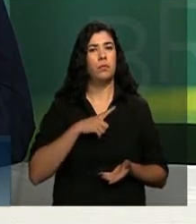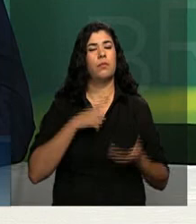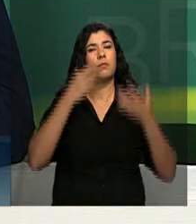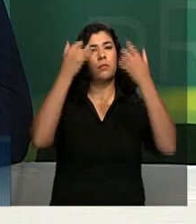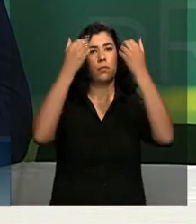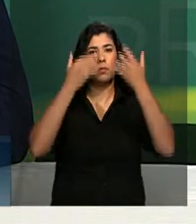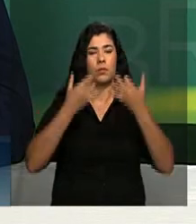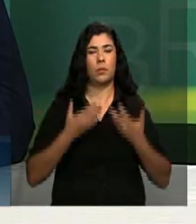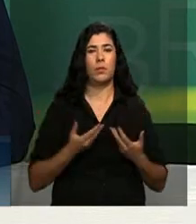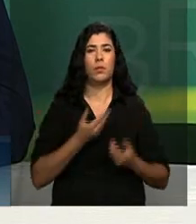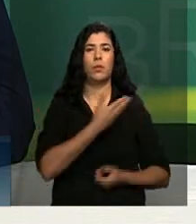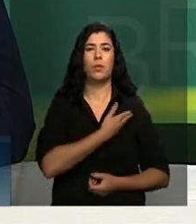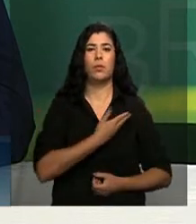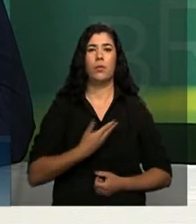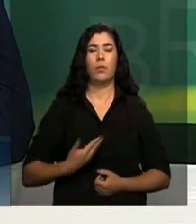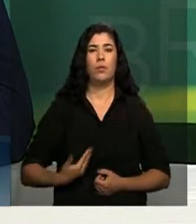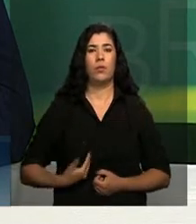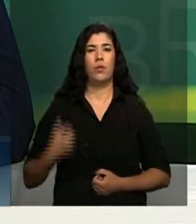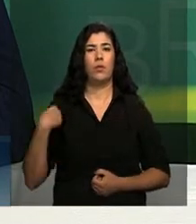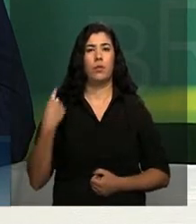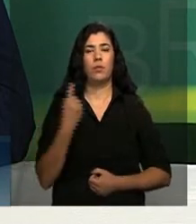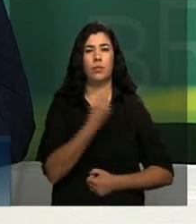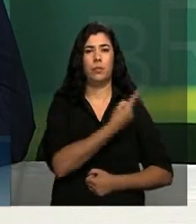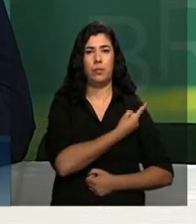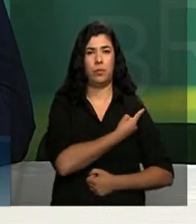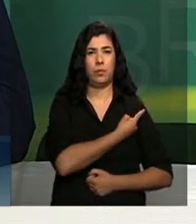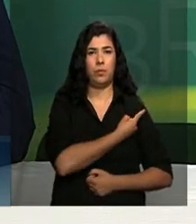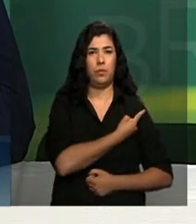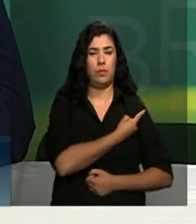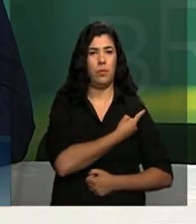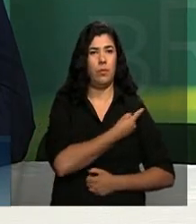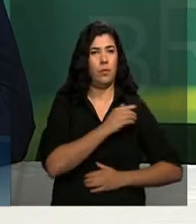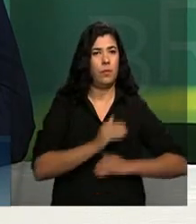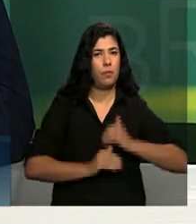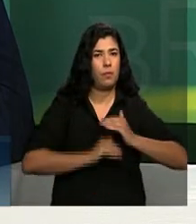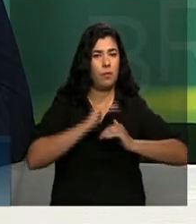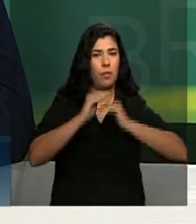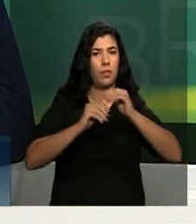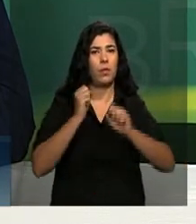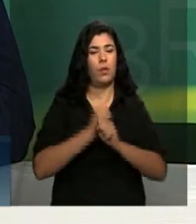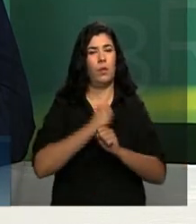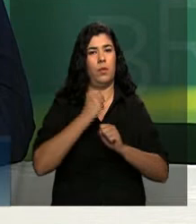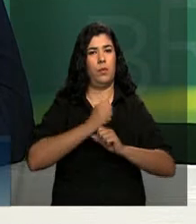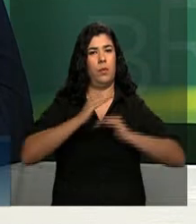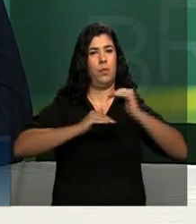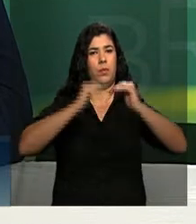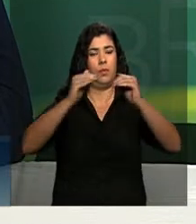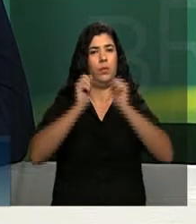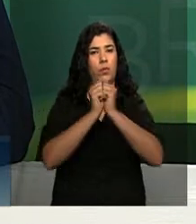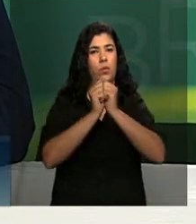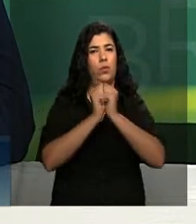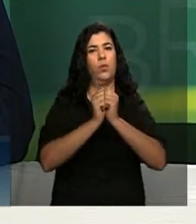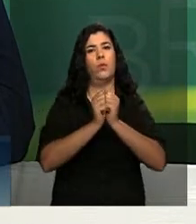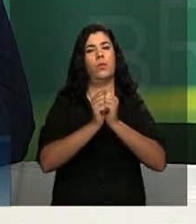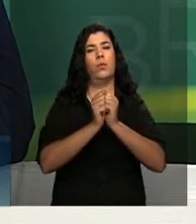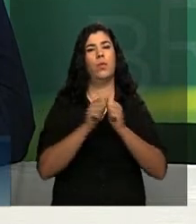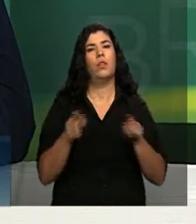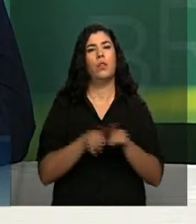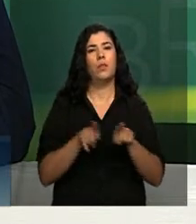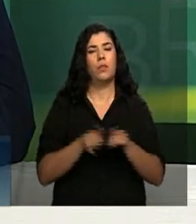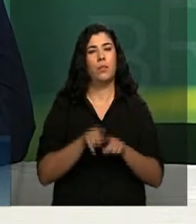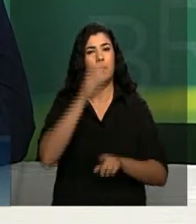que nós estamos construindo, acredito que esse governo